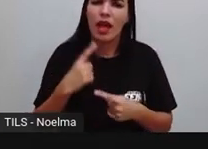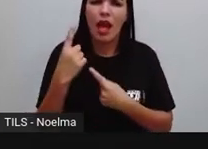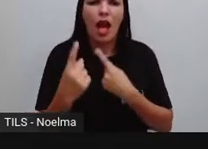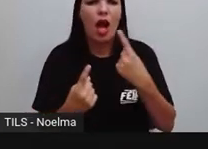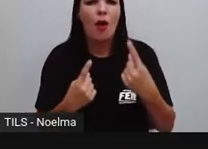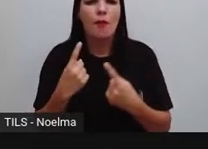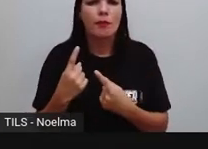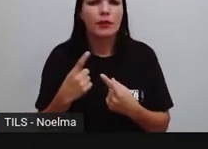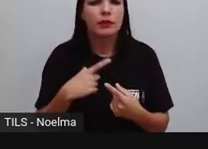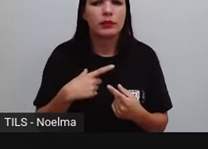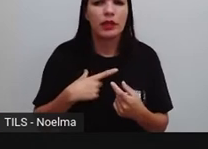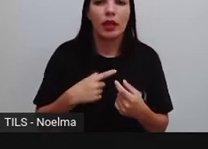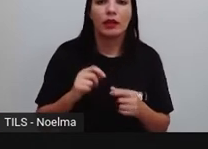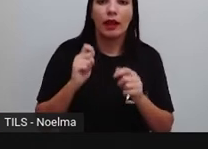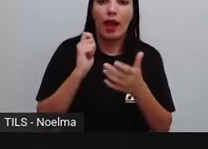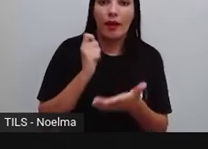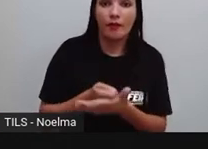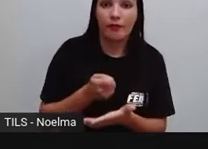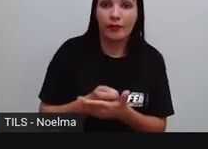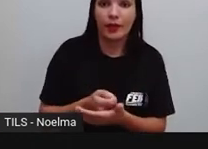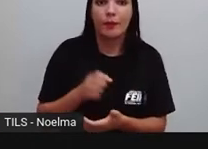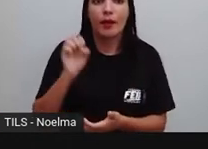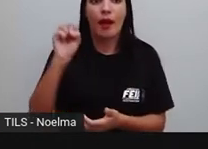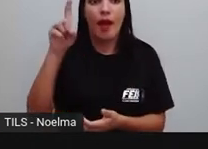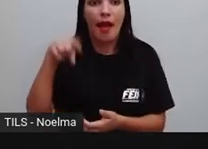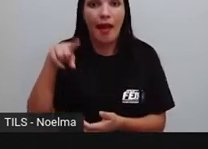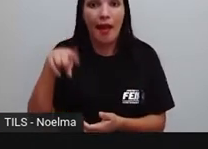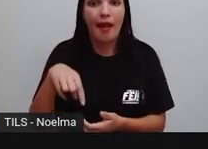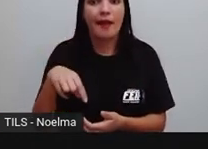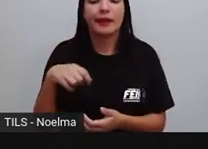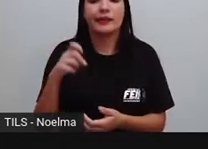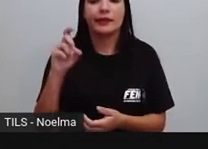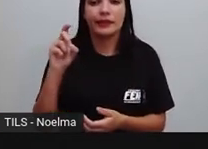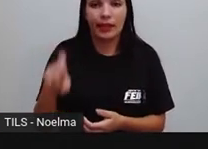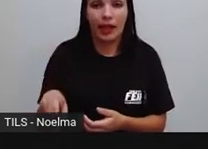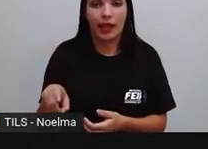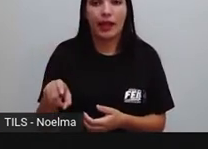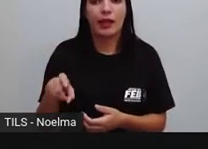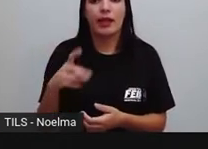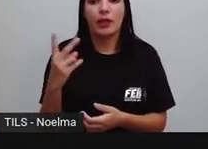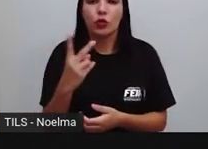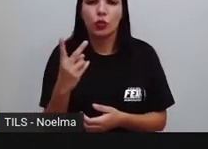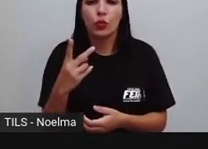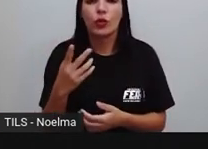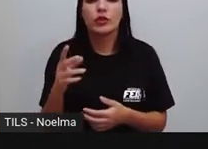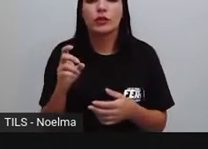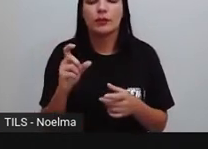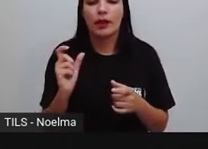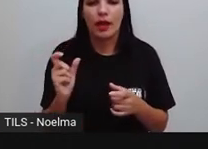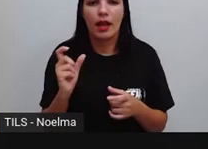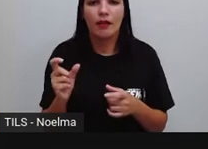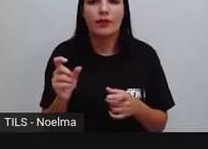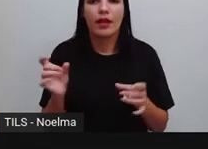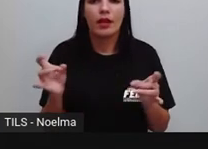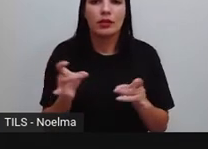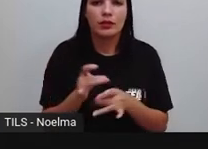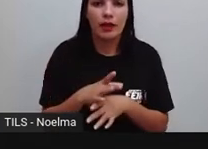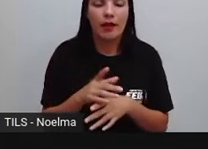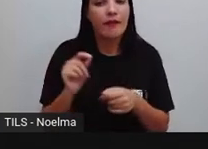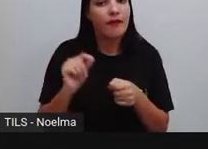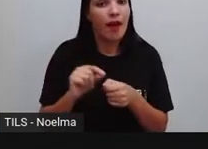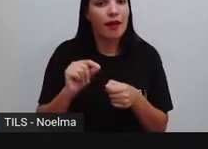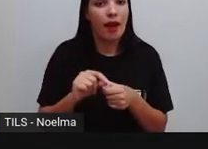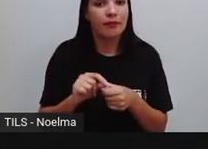destacados. Afirmam, é, resolver, será. Será aparece duas vezes. É, e